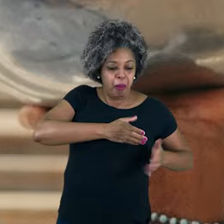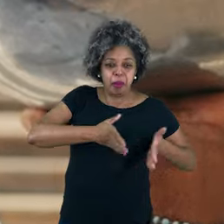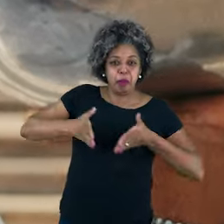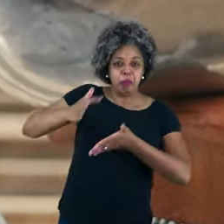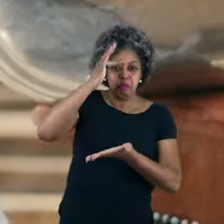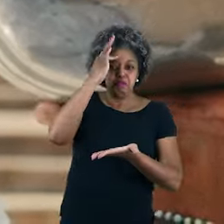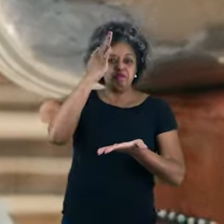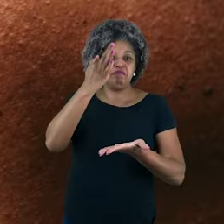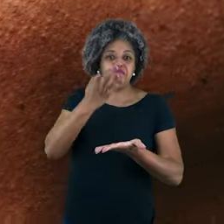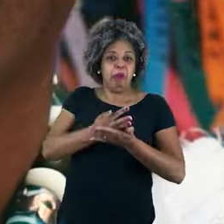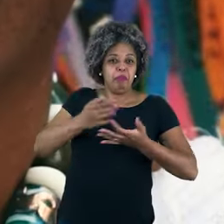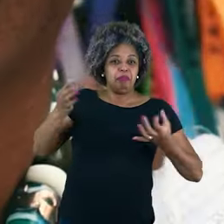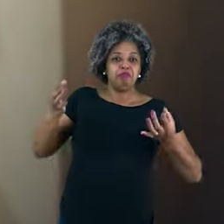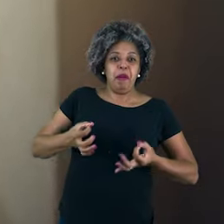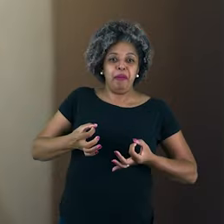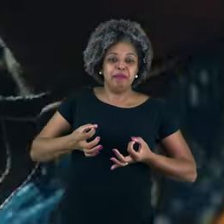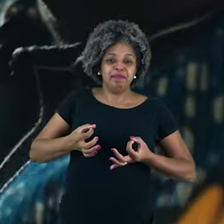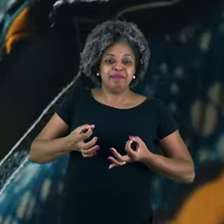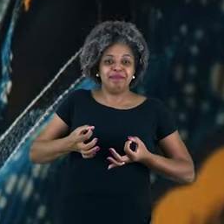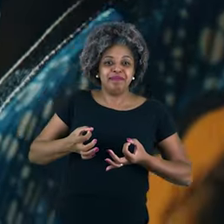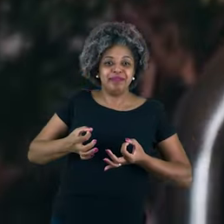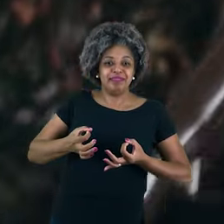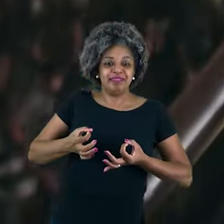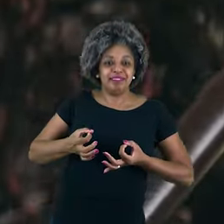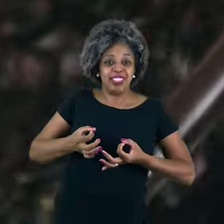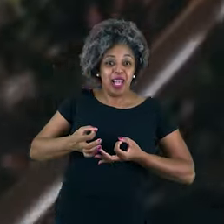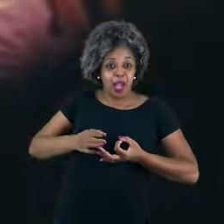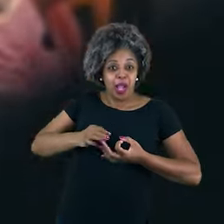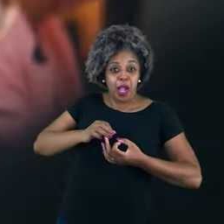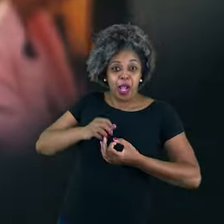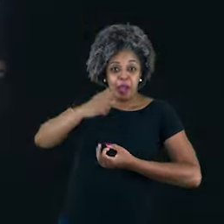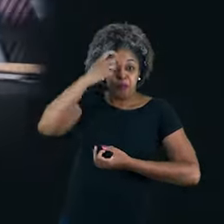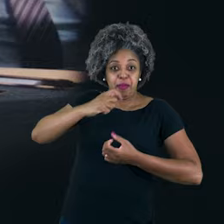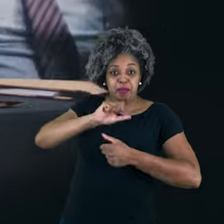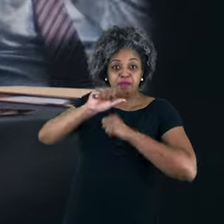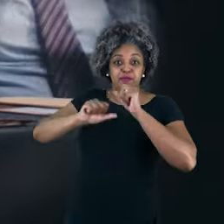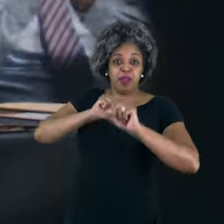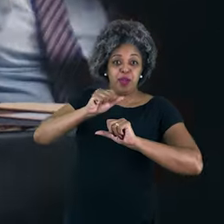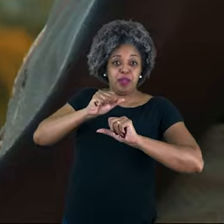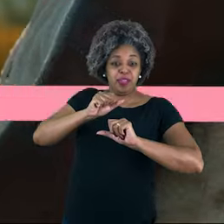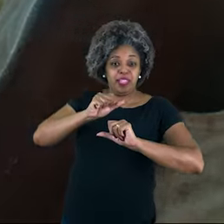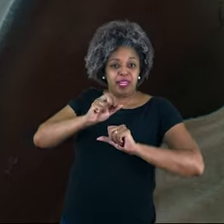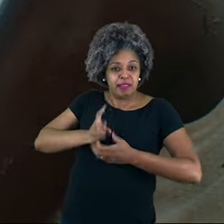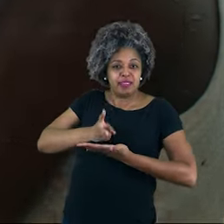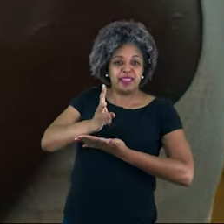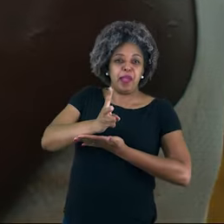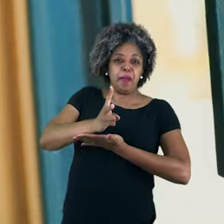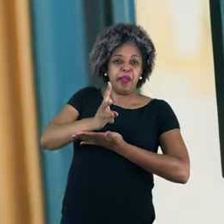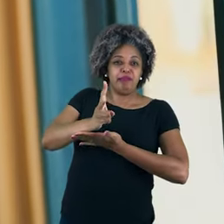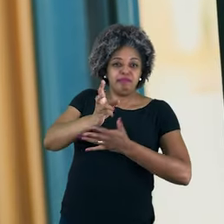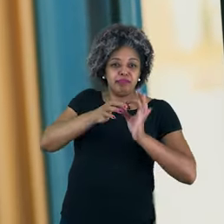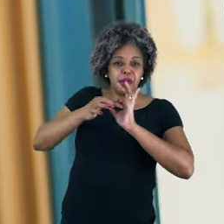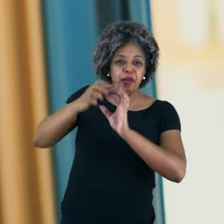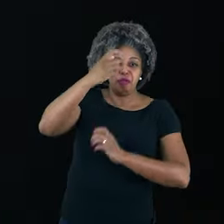caminhamos com fé que ela não costuma falhar. E a mudança vem da nossa maneira. Sei que continuamos